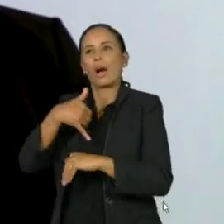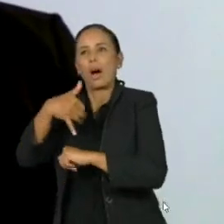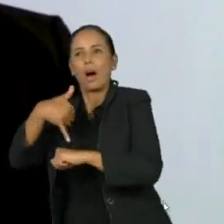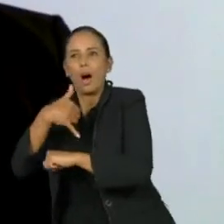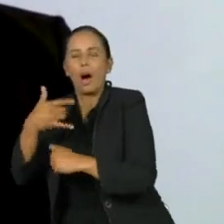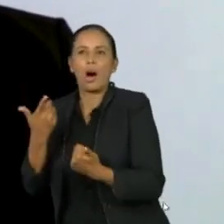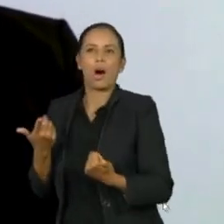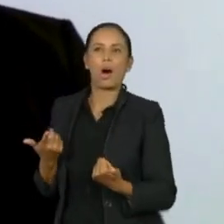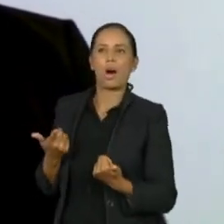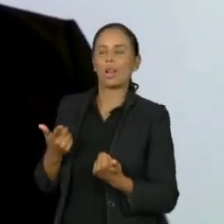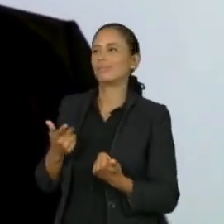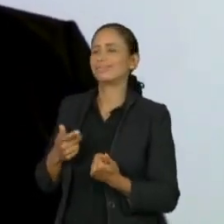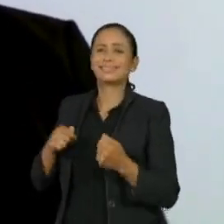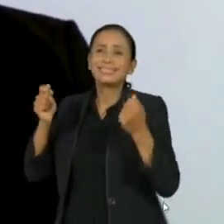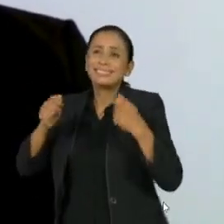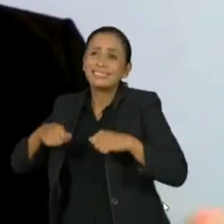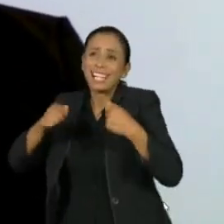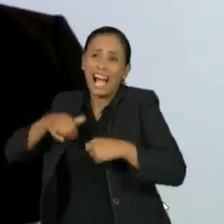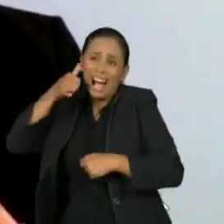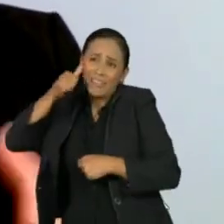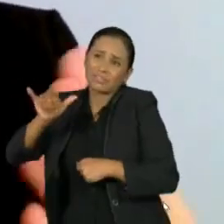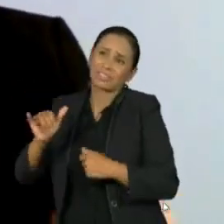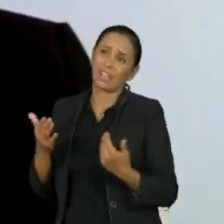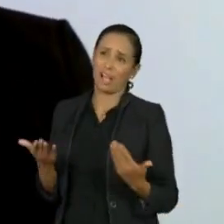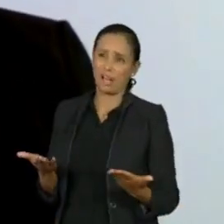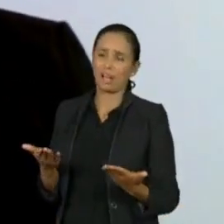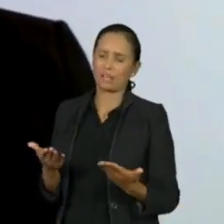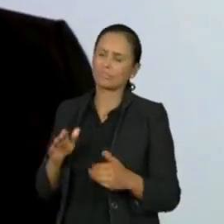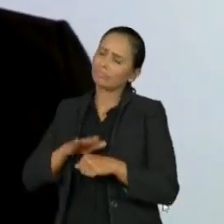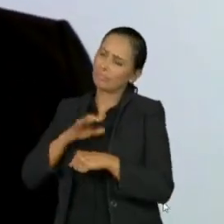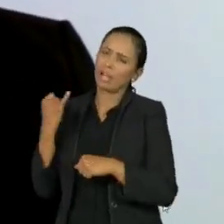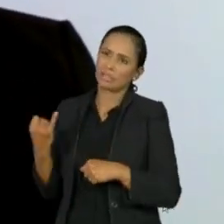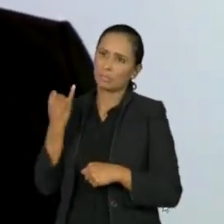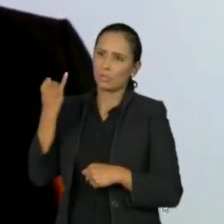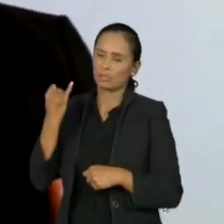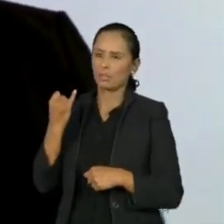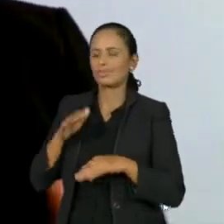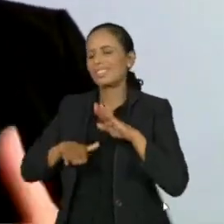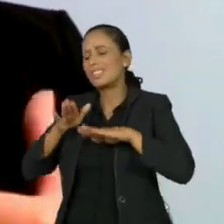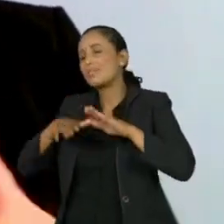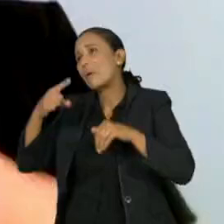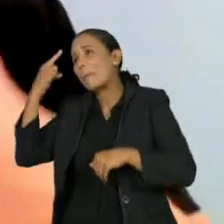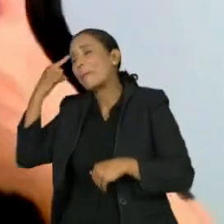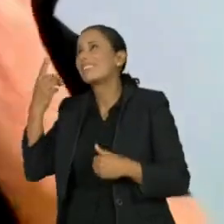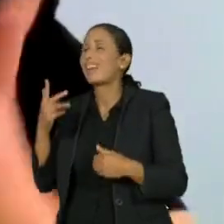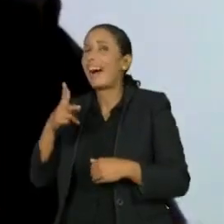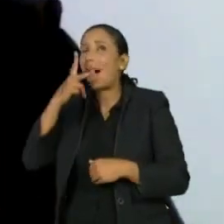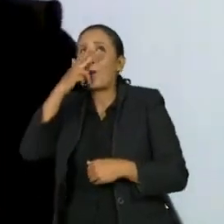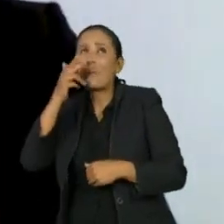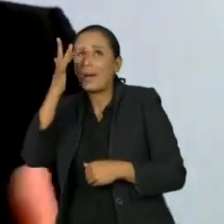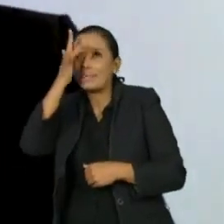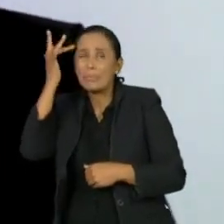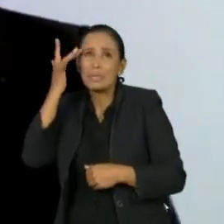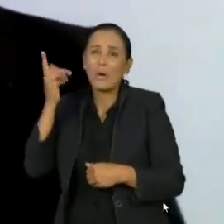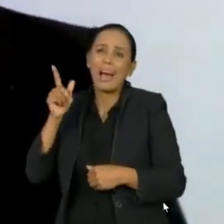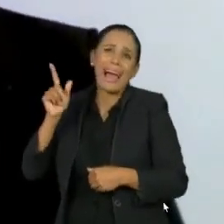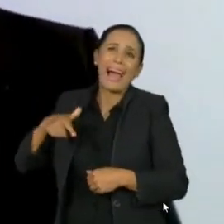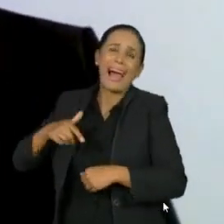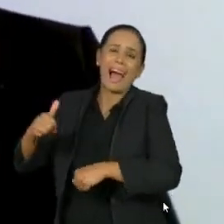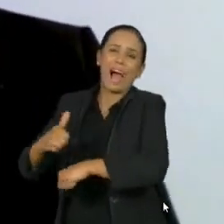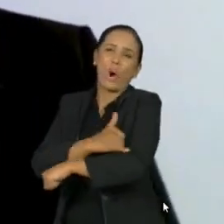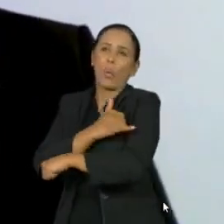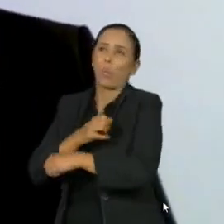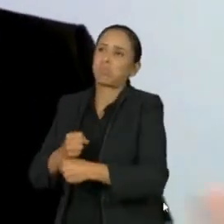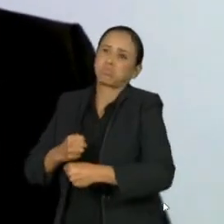minimizado, não evitado, mas minimizado, né? Então, se a gente pensa que a obesidade acaba contribuindo para o aparecimento